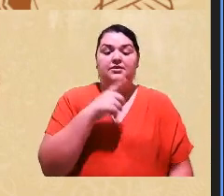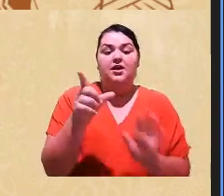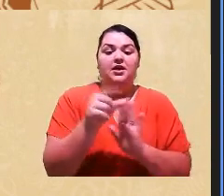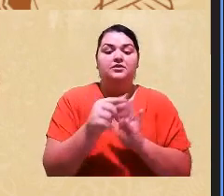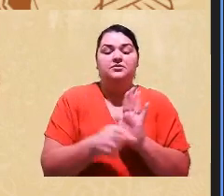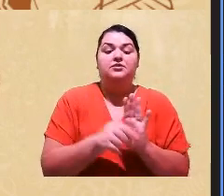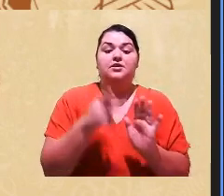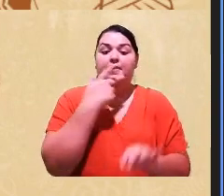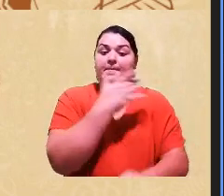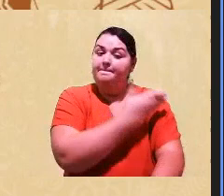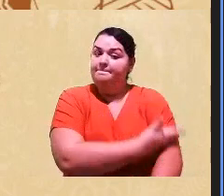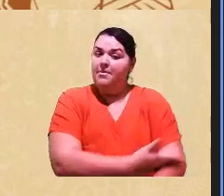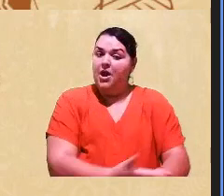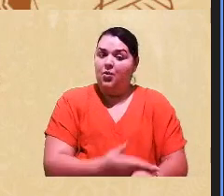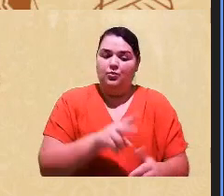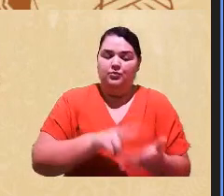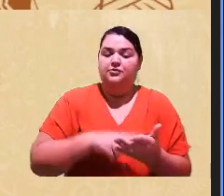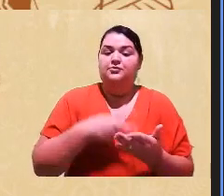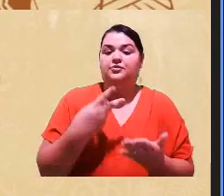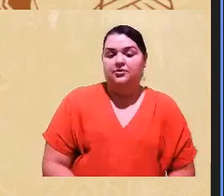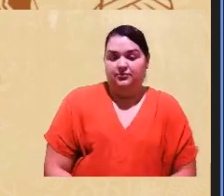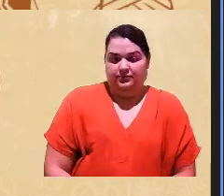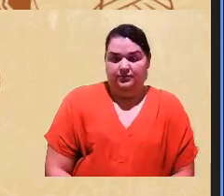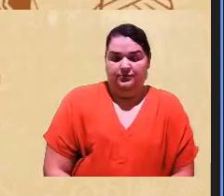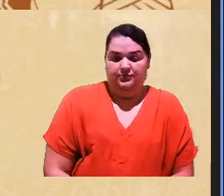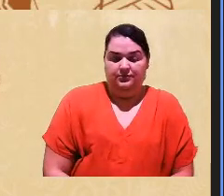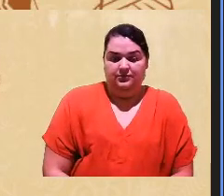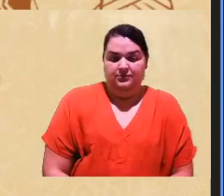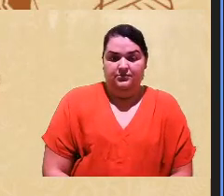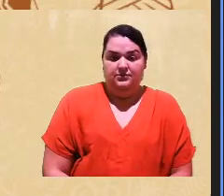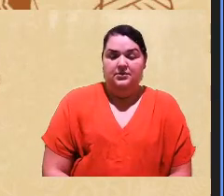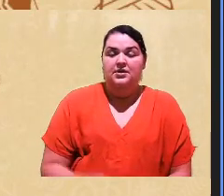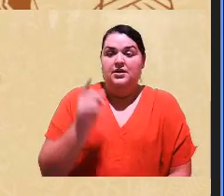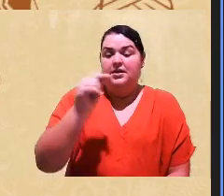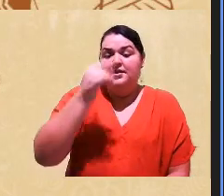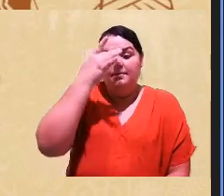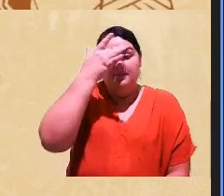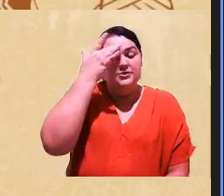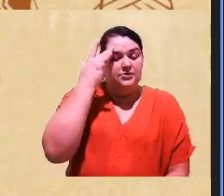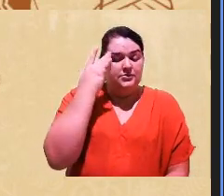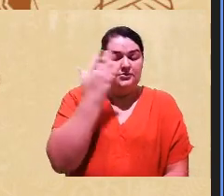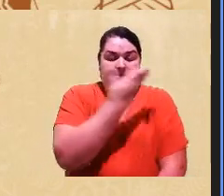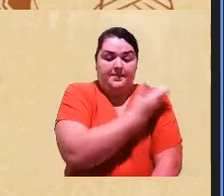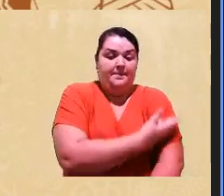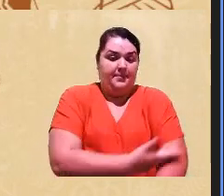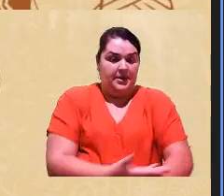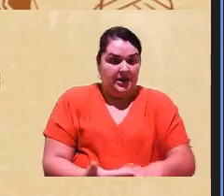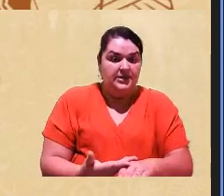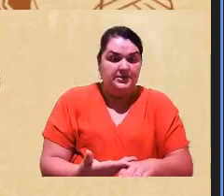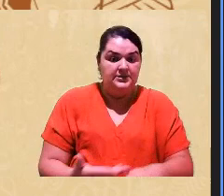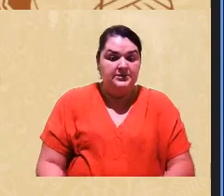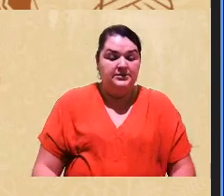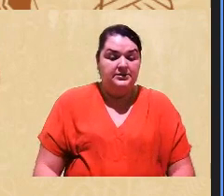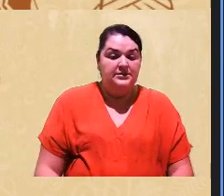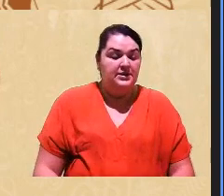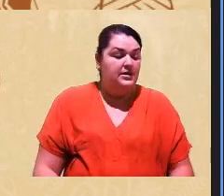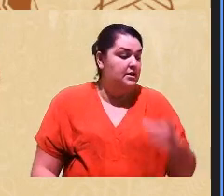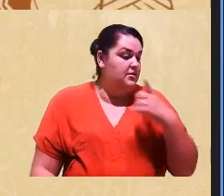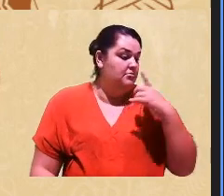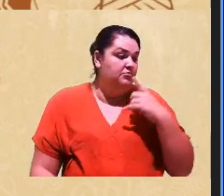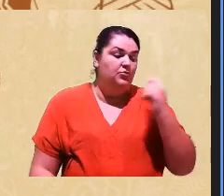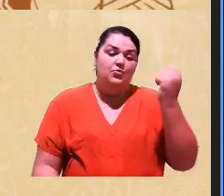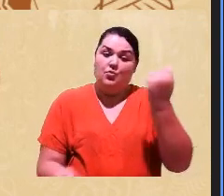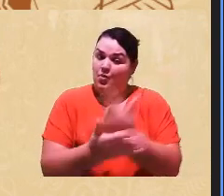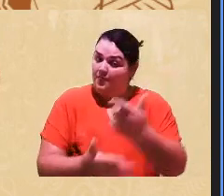transfigurado. O são os brancos transfigurados? São pessoas brancas que elas compram o cabelo,